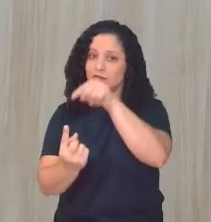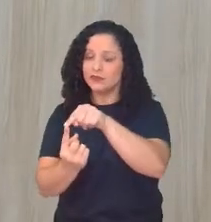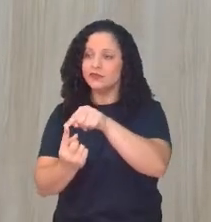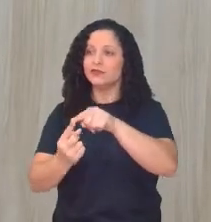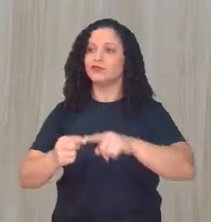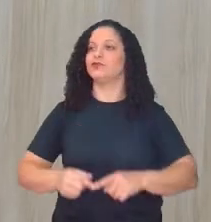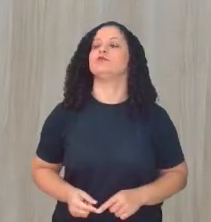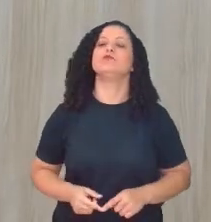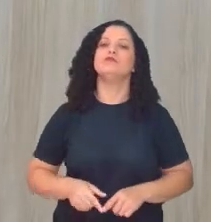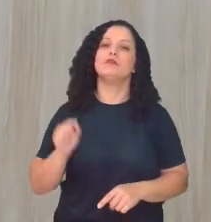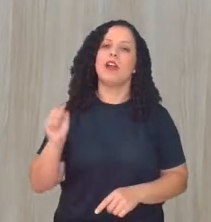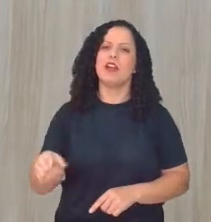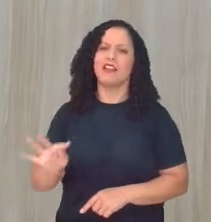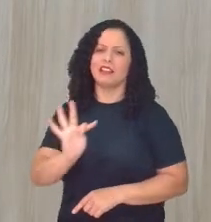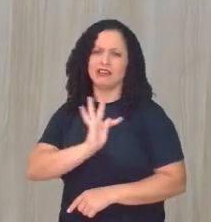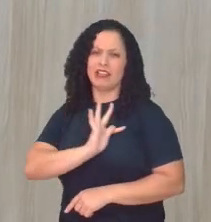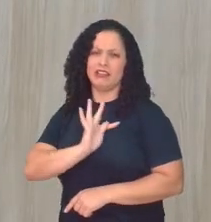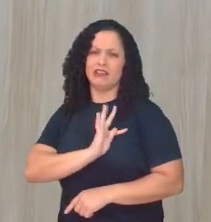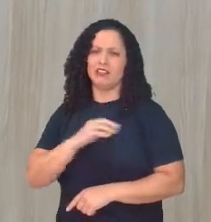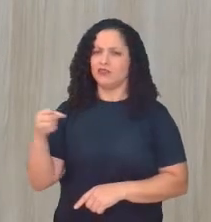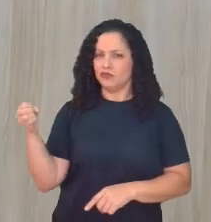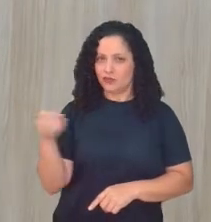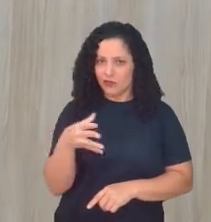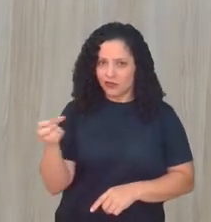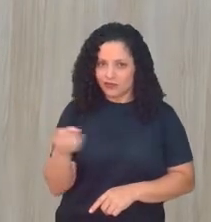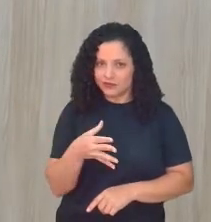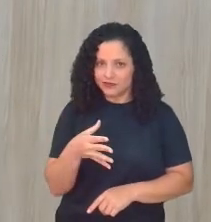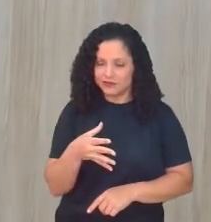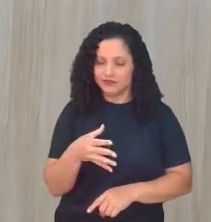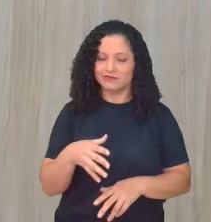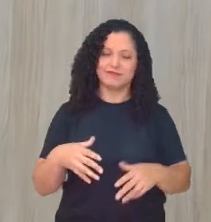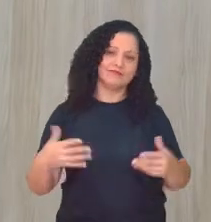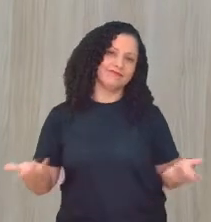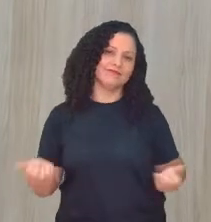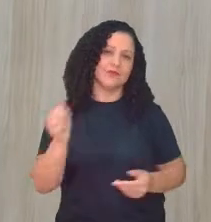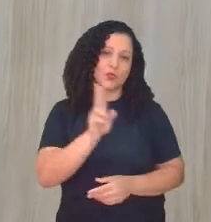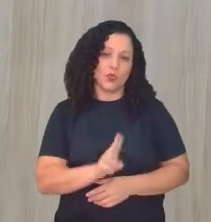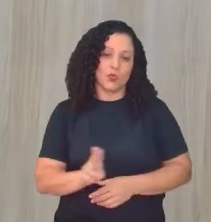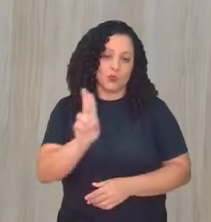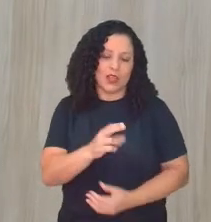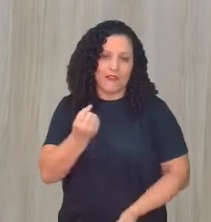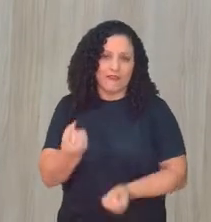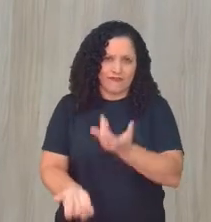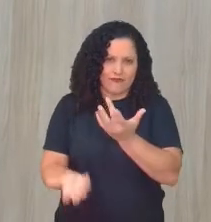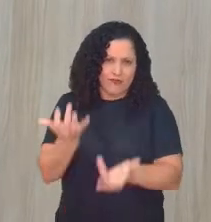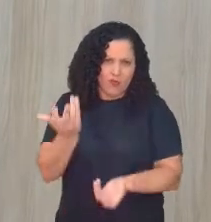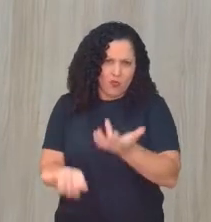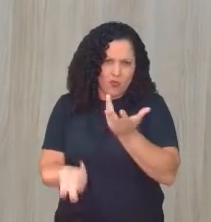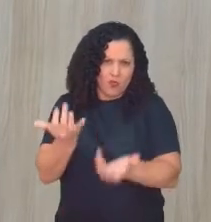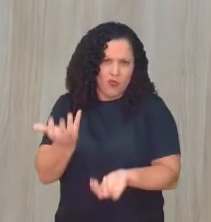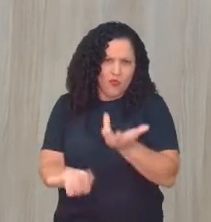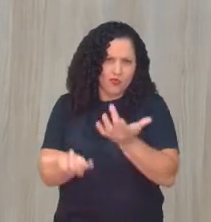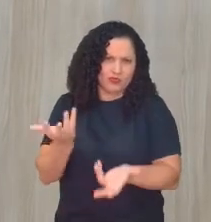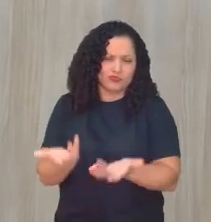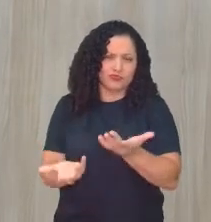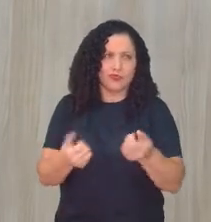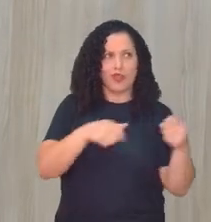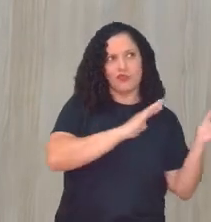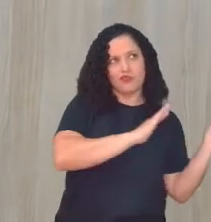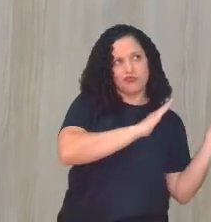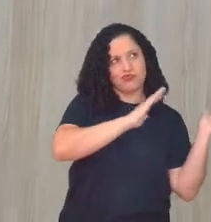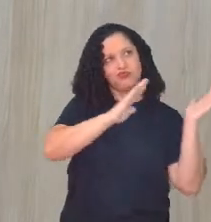uma técnica, será que é moderna? Acho que não, né? A gente utilizar o fogo, a humanidade vem utilizando o fogo há